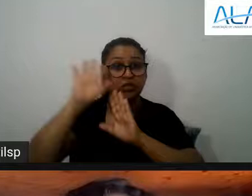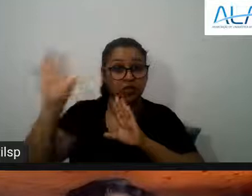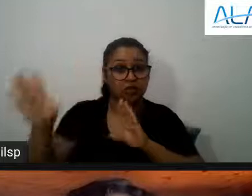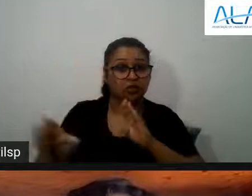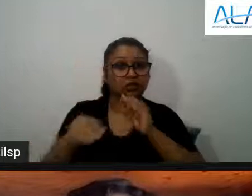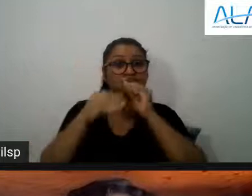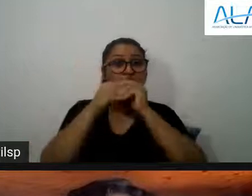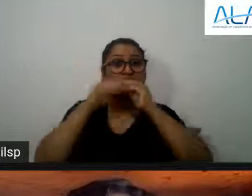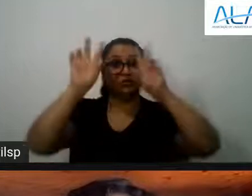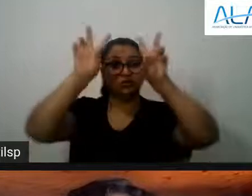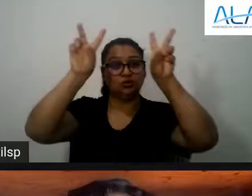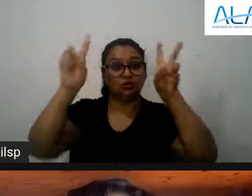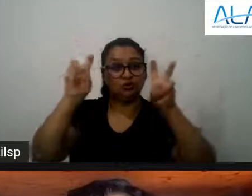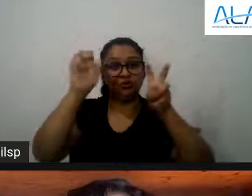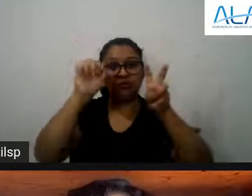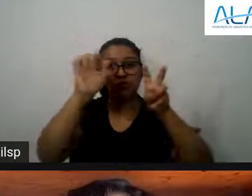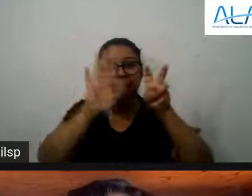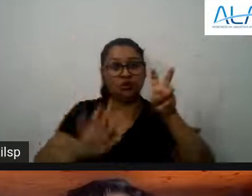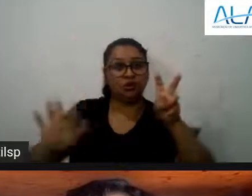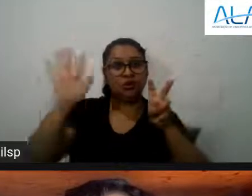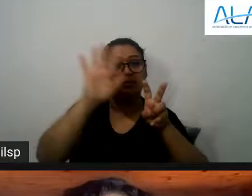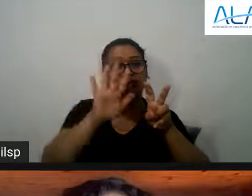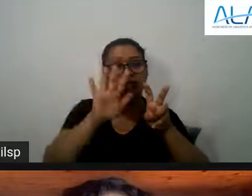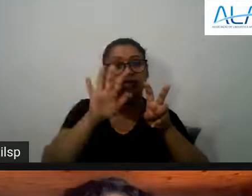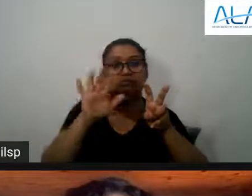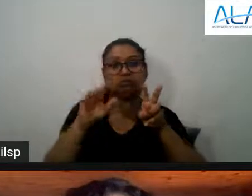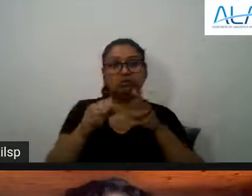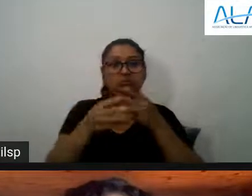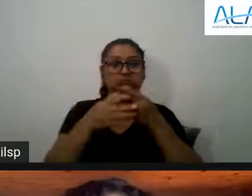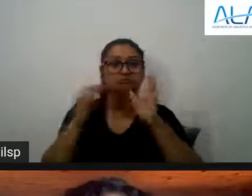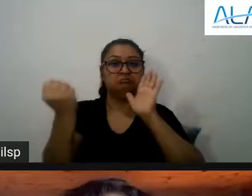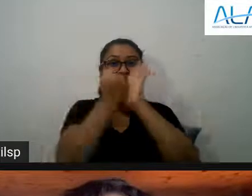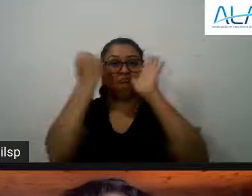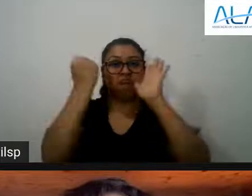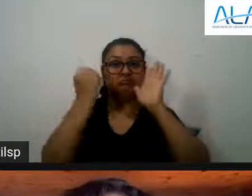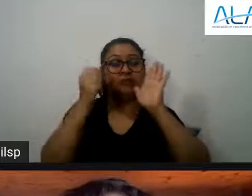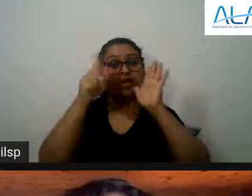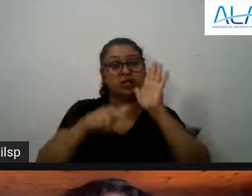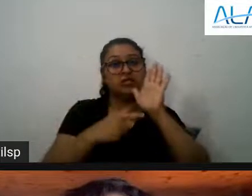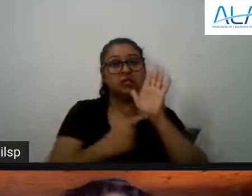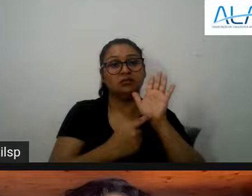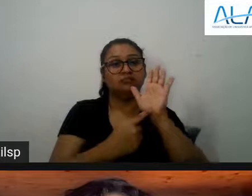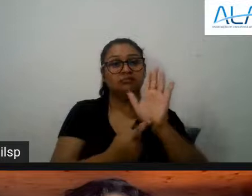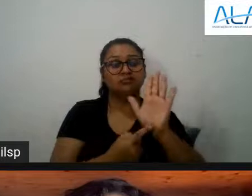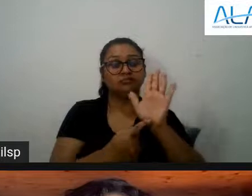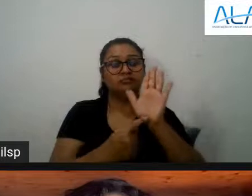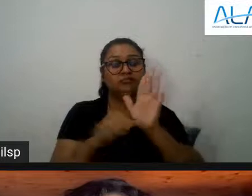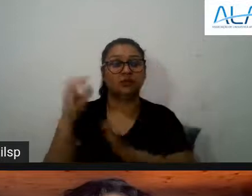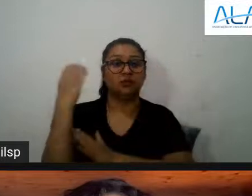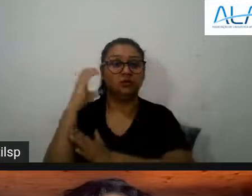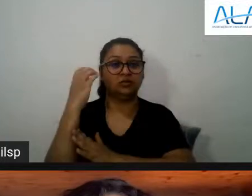título com a imagem ou a mancha gráfica se é uma unidade de comunicação se é uma unidade de sentido